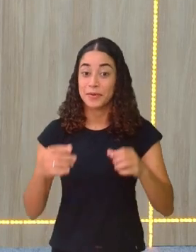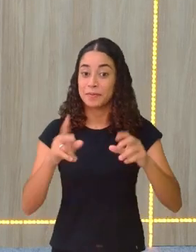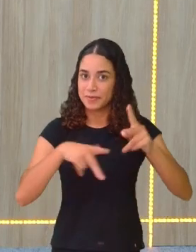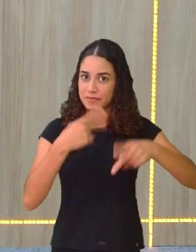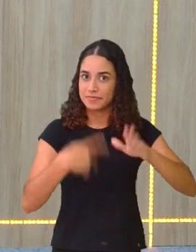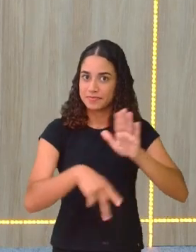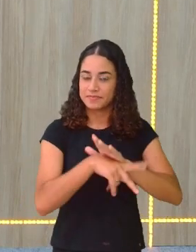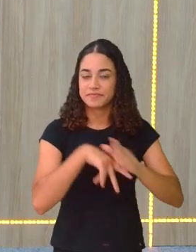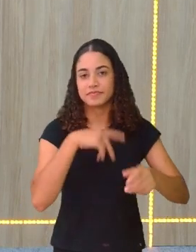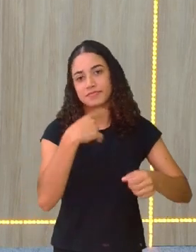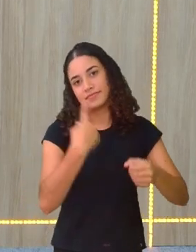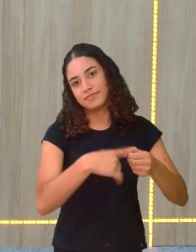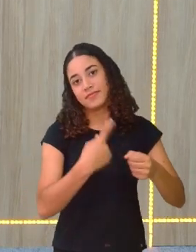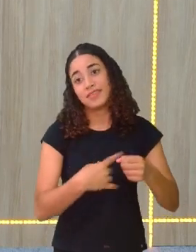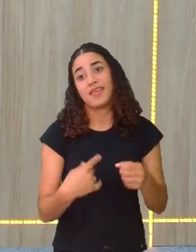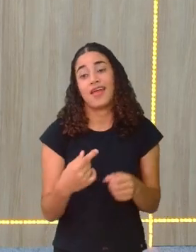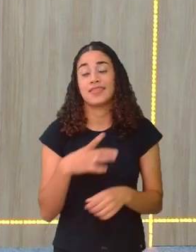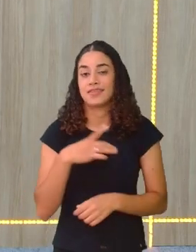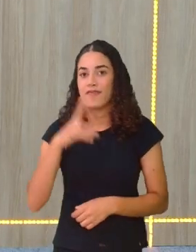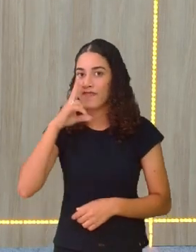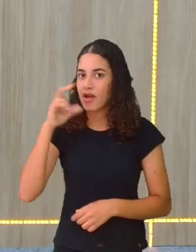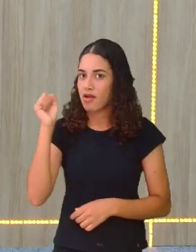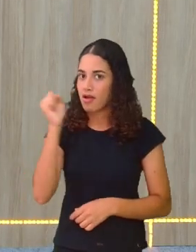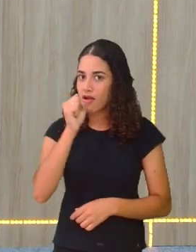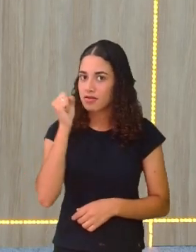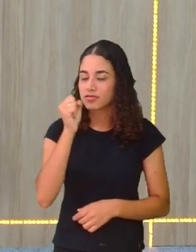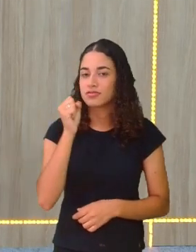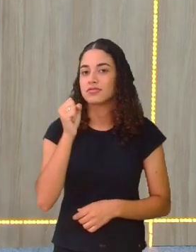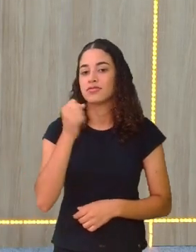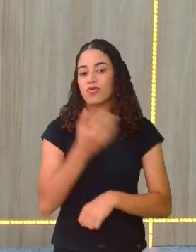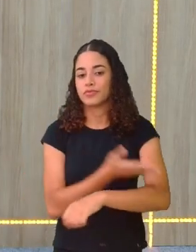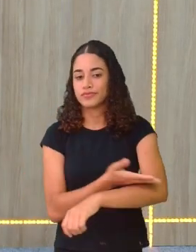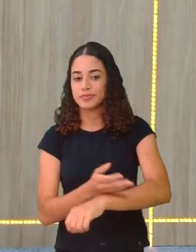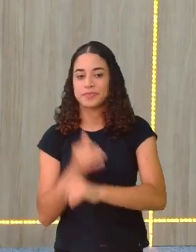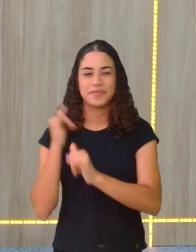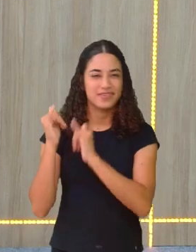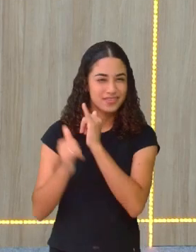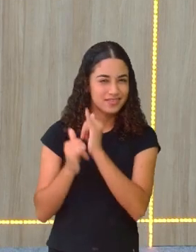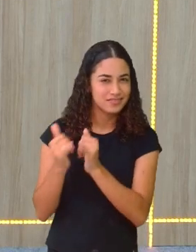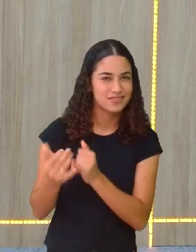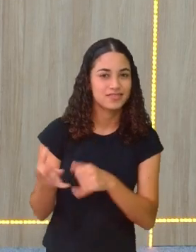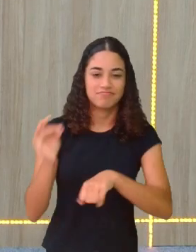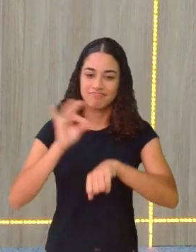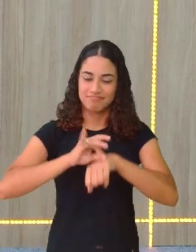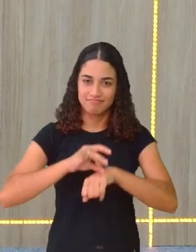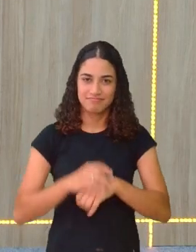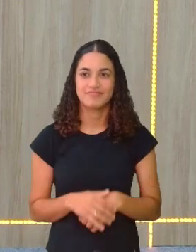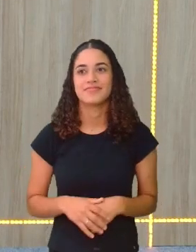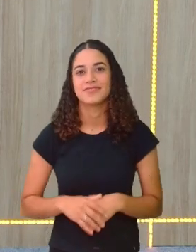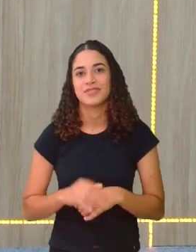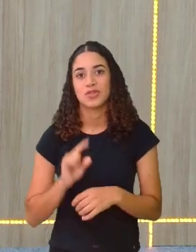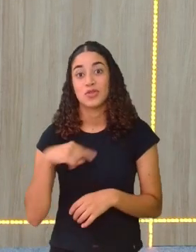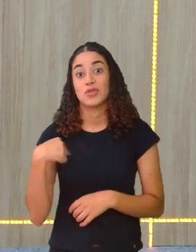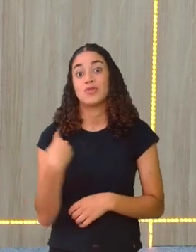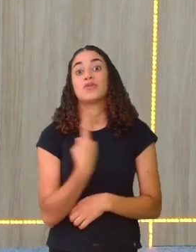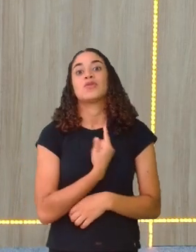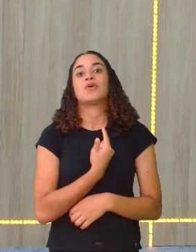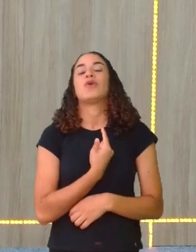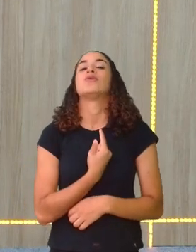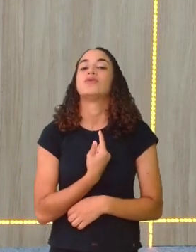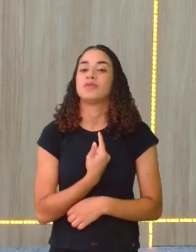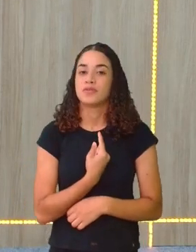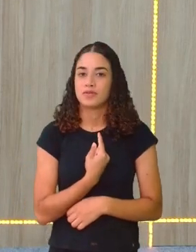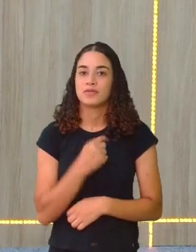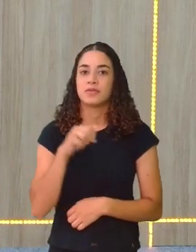forte esse imaginário, né? Dos mitos, né? Dos mitos... Dos nossos mitos brasileiros,